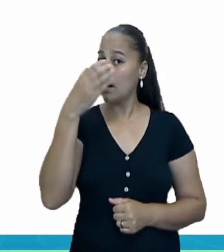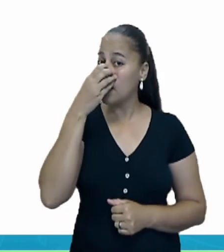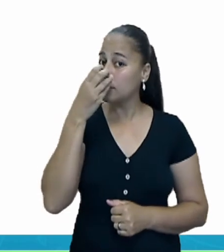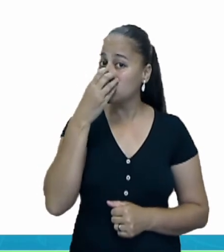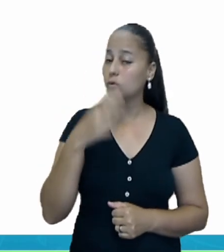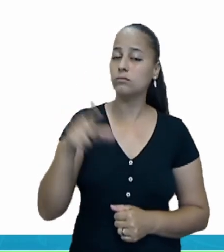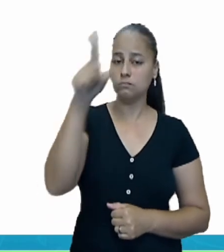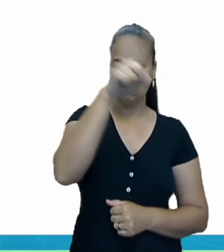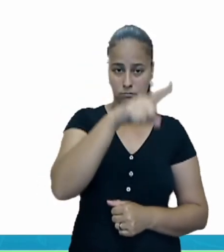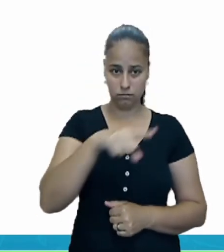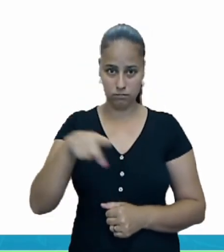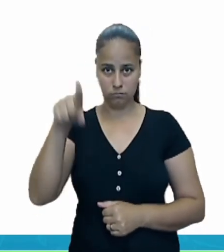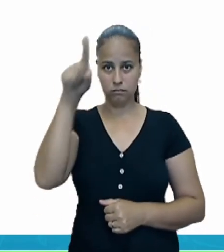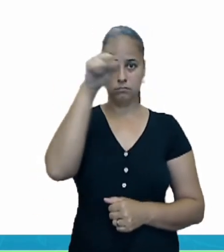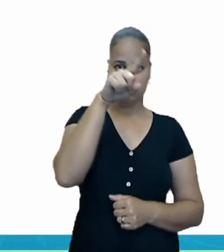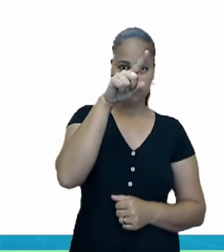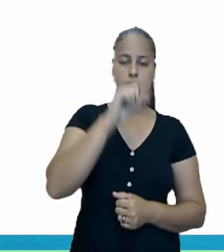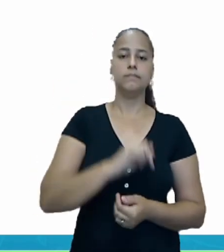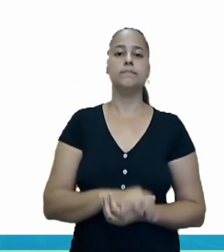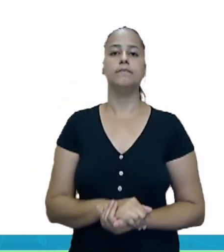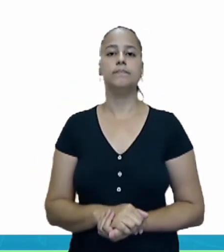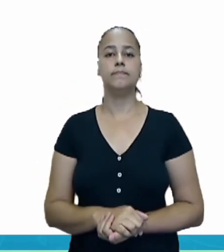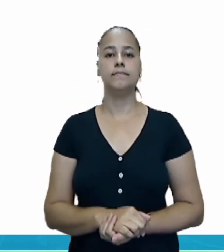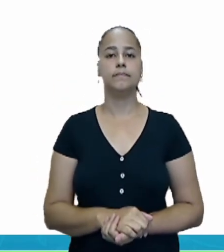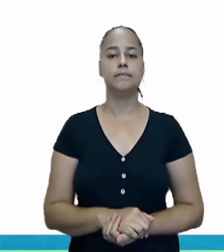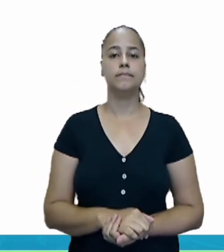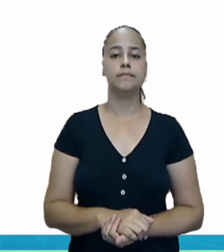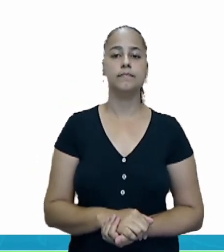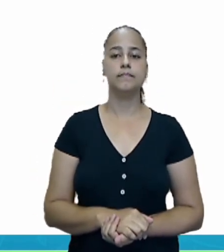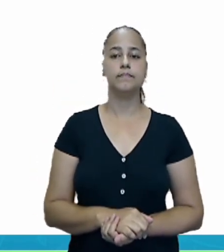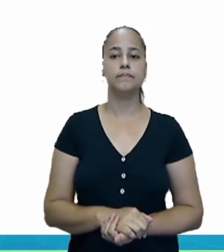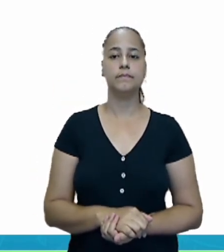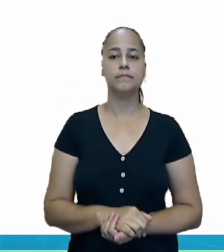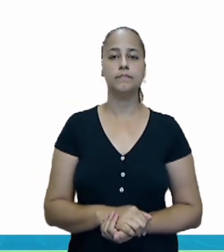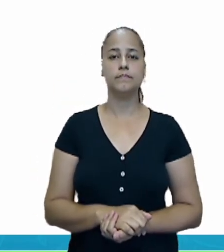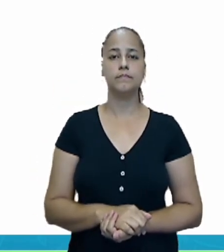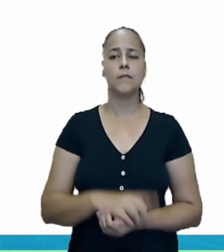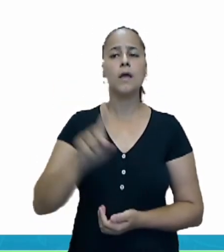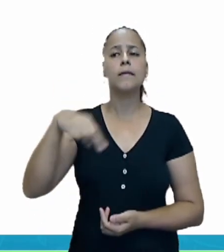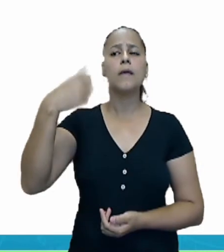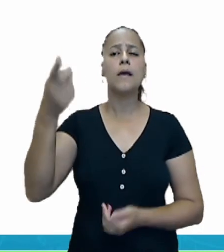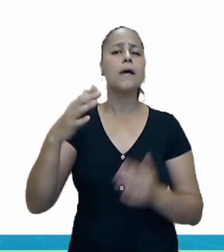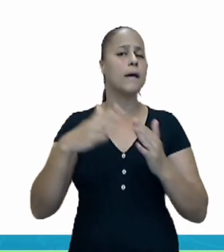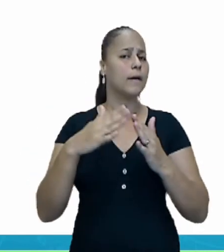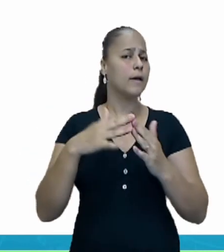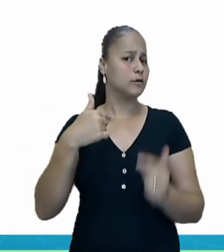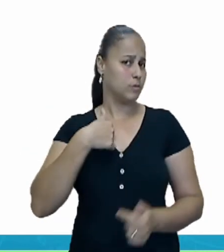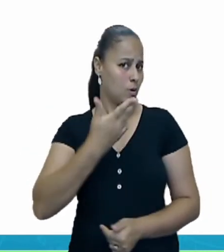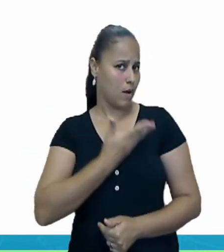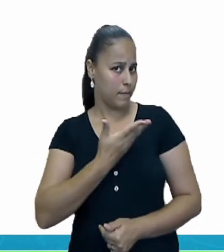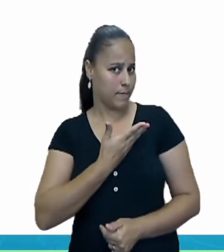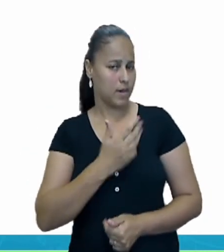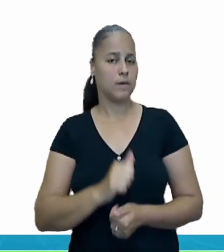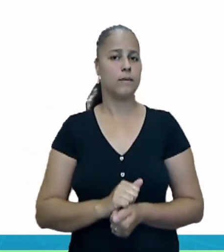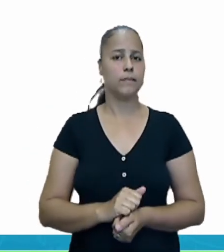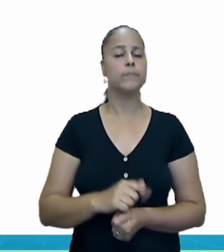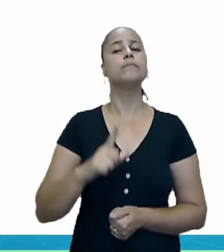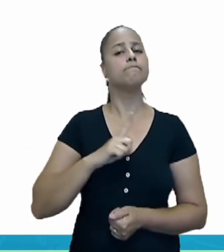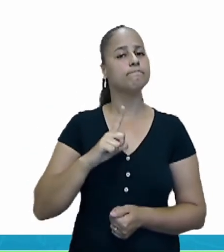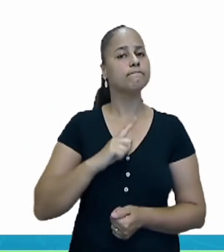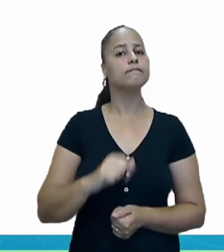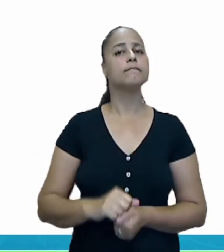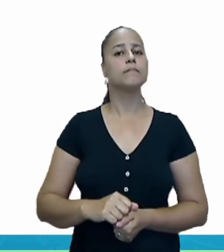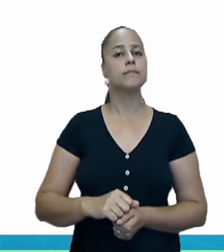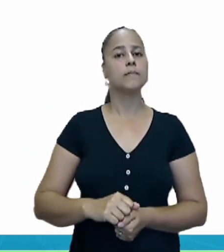Eu vou circular, tá? Para ficar mais fácil. E na casa dos meus amigos, eles